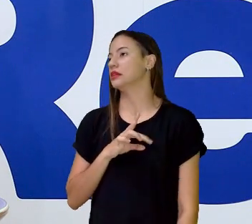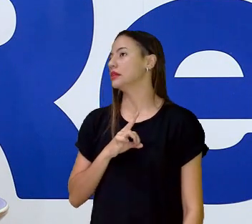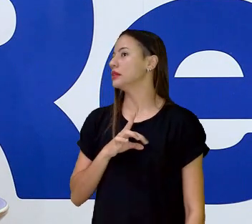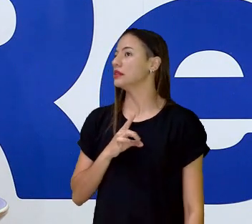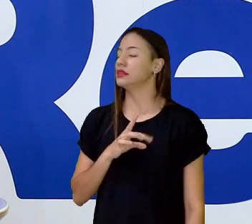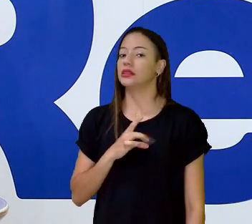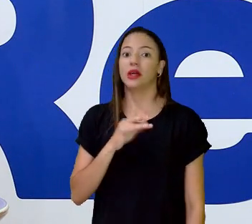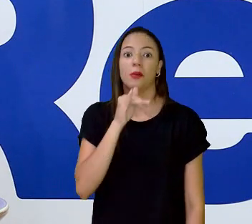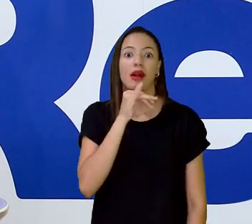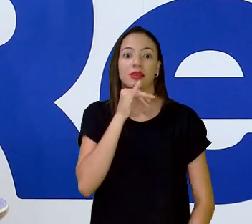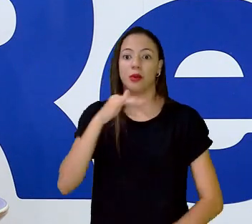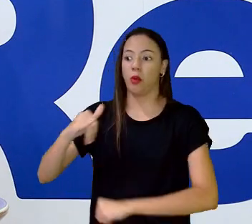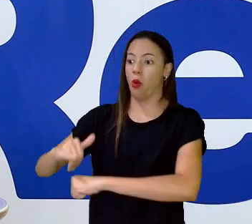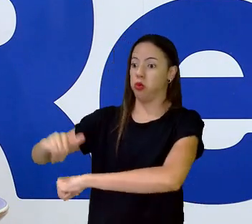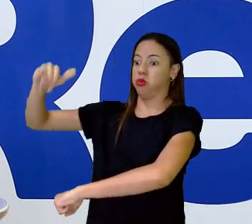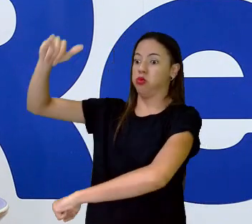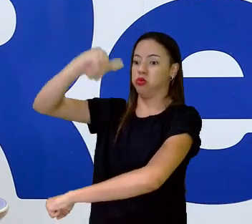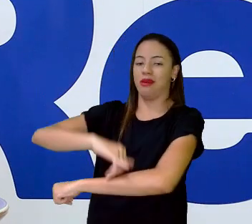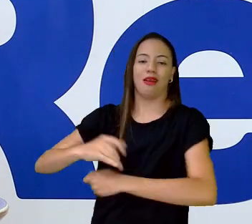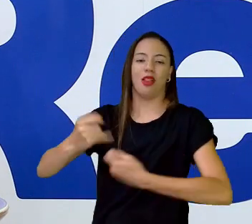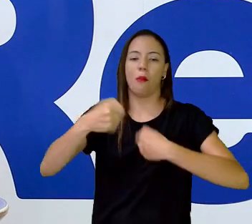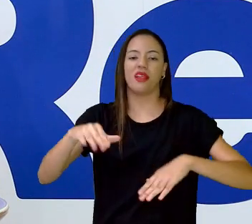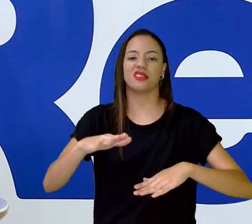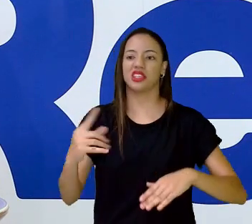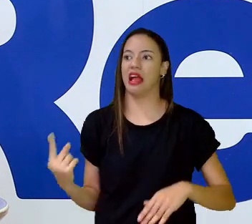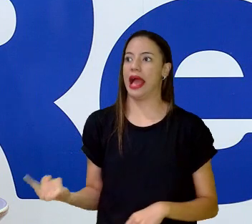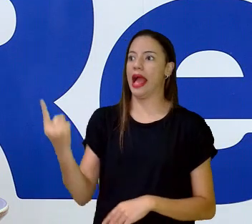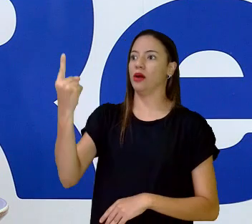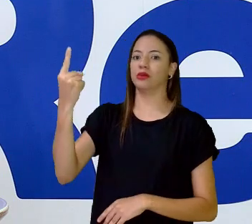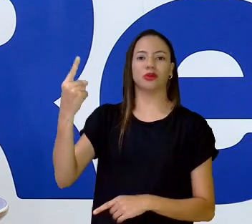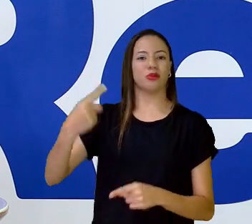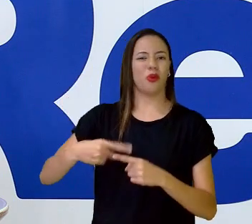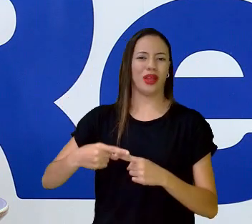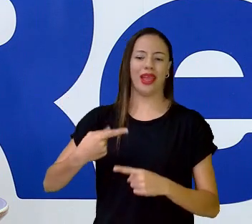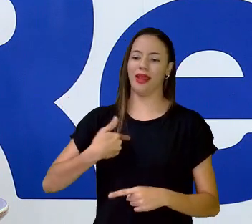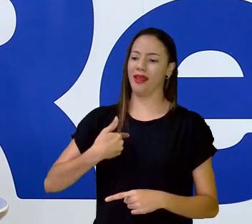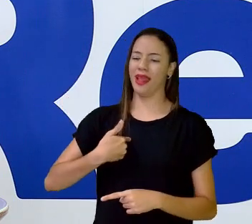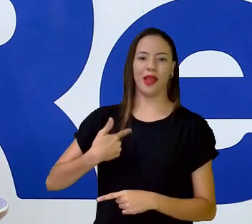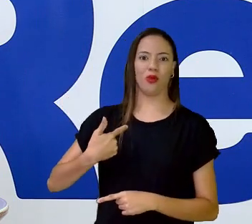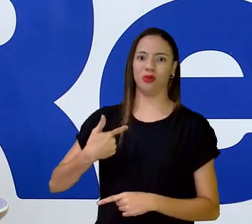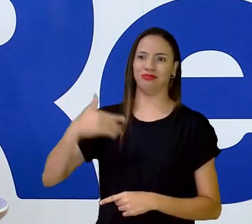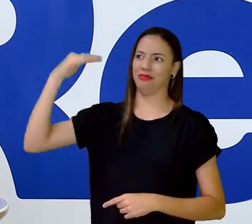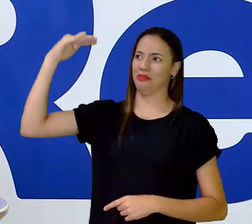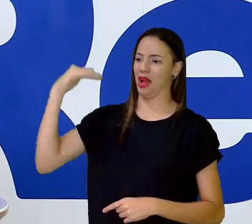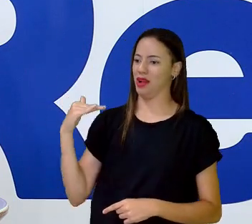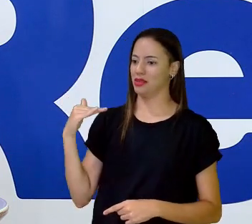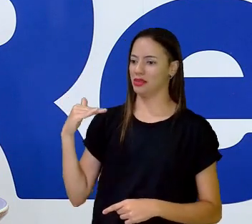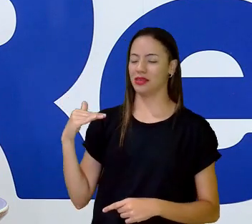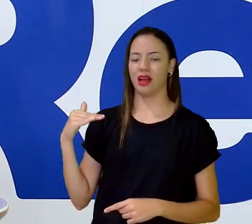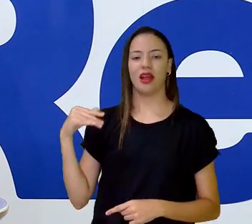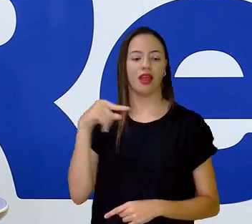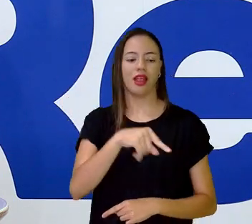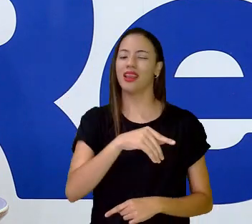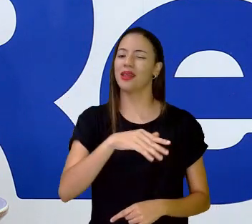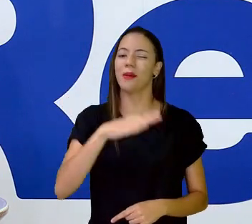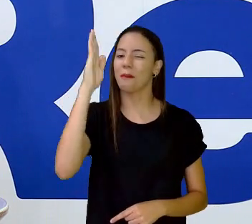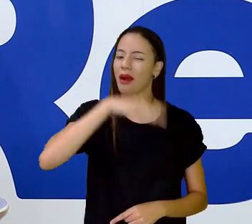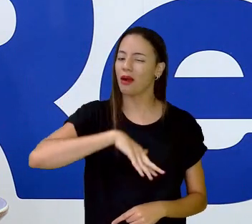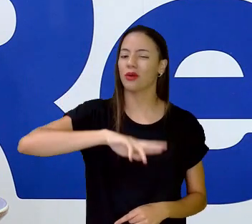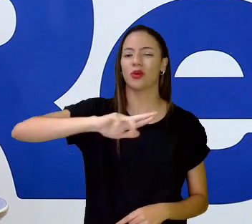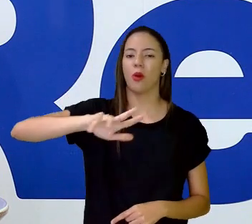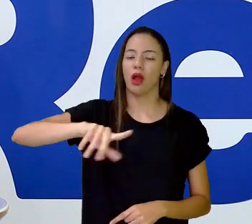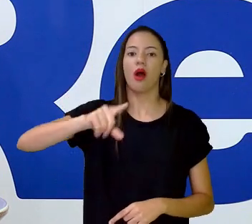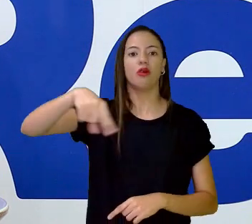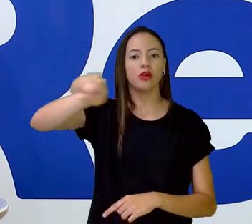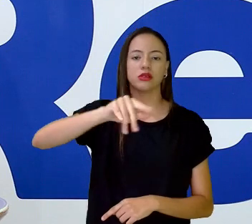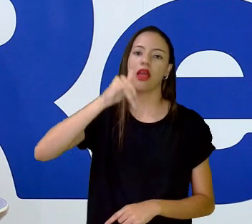para pular na minha altura, não precisa ser 100 vezes, não. Porque eu não sou alta, né? Mas penso em uma coisa que eu sei que não vai me fazer mal, mas eu tenho... Não faço